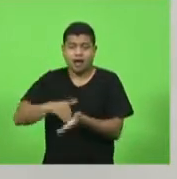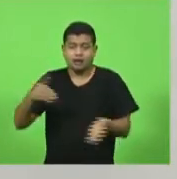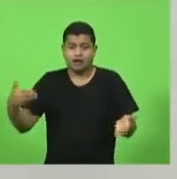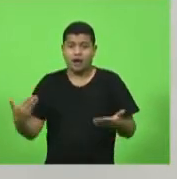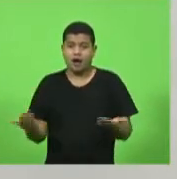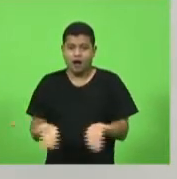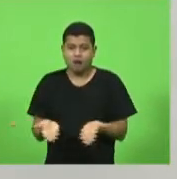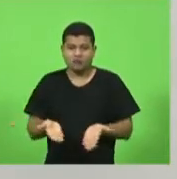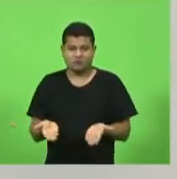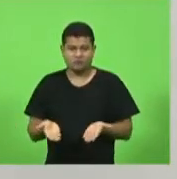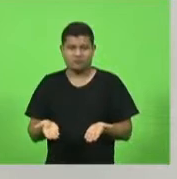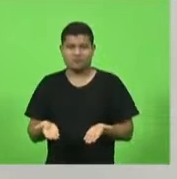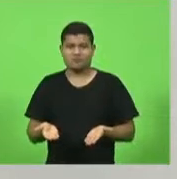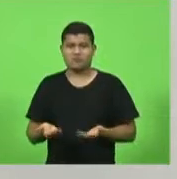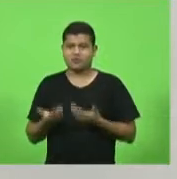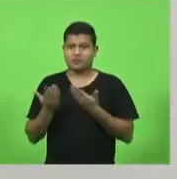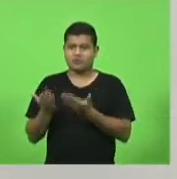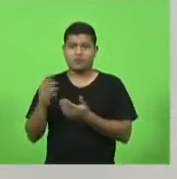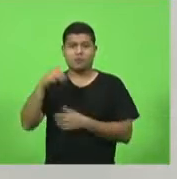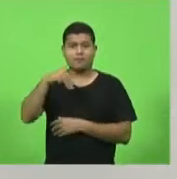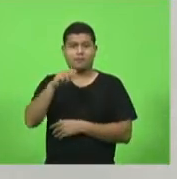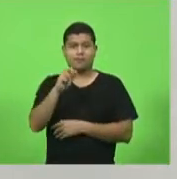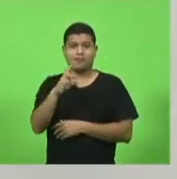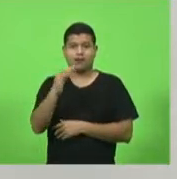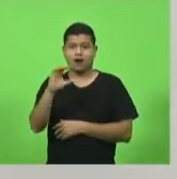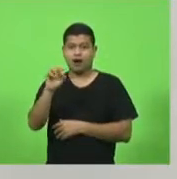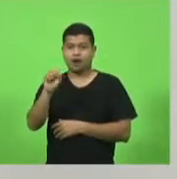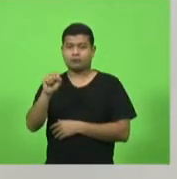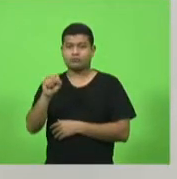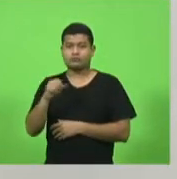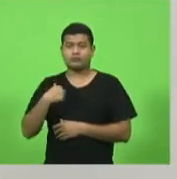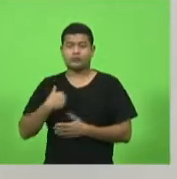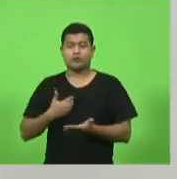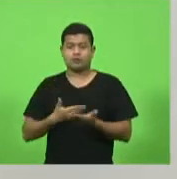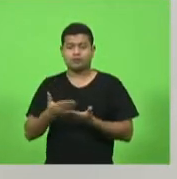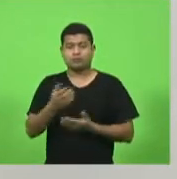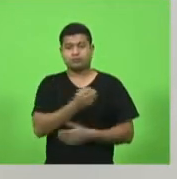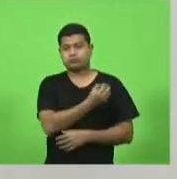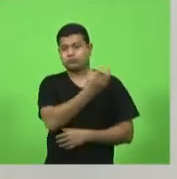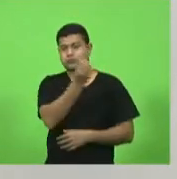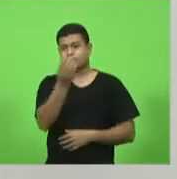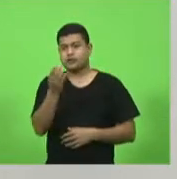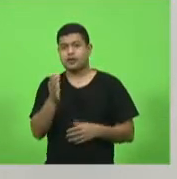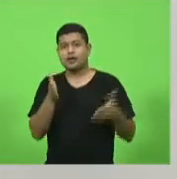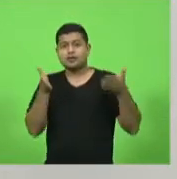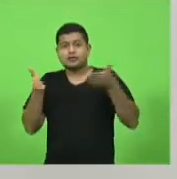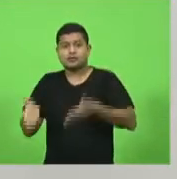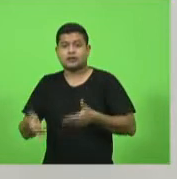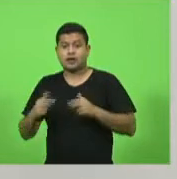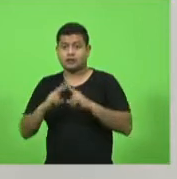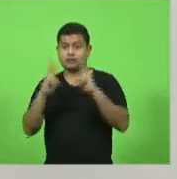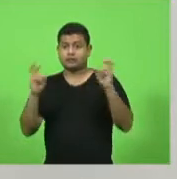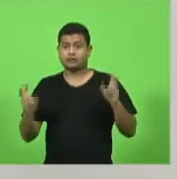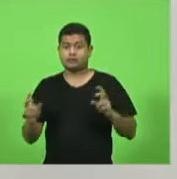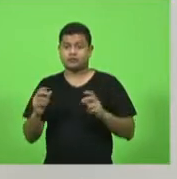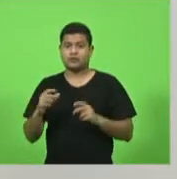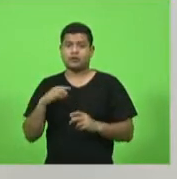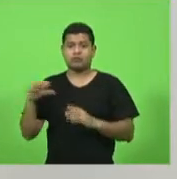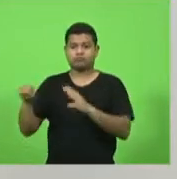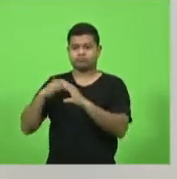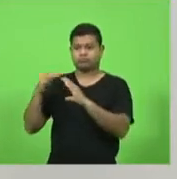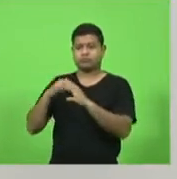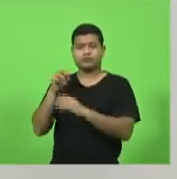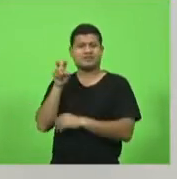Porém, deslocando aqui para Florianópolis, eu recebi, no mínimo, umas cinco mensagens